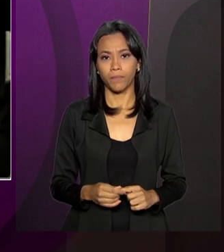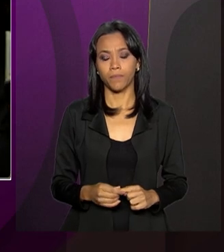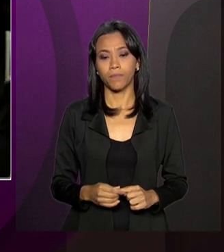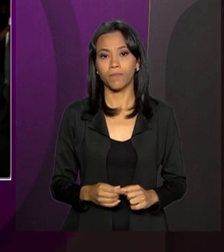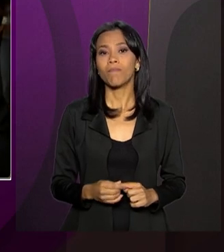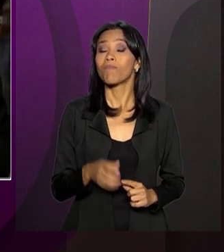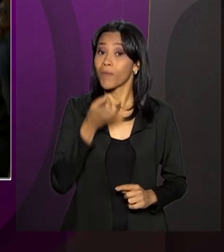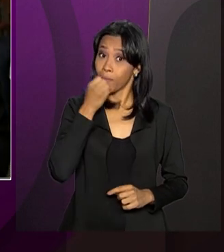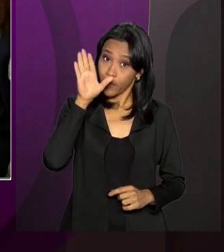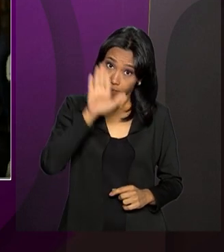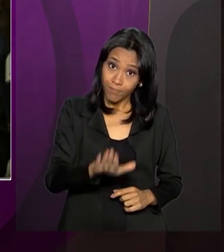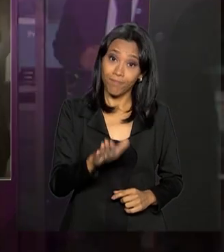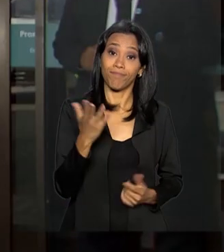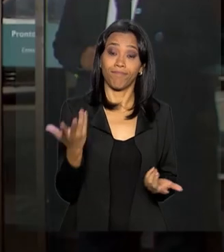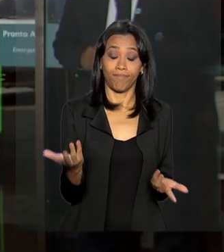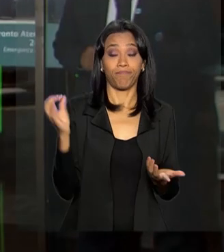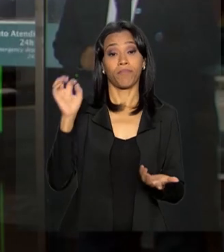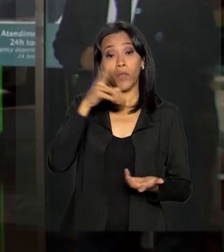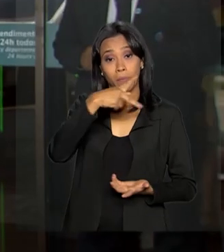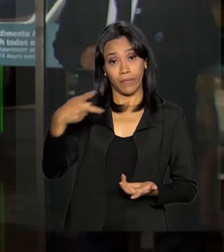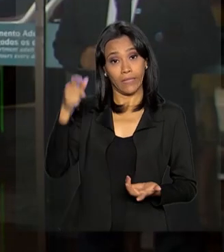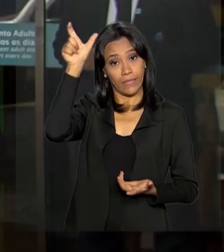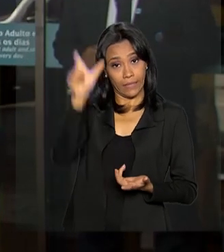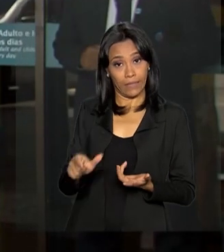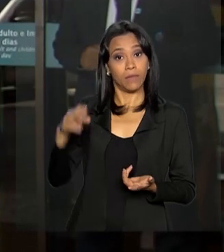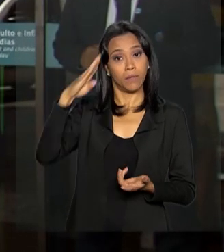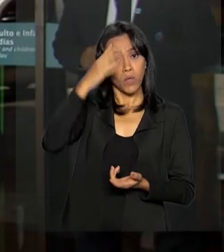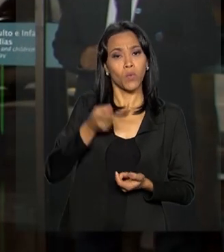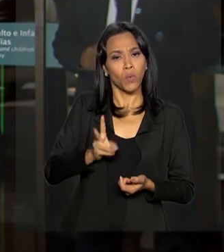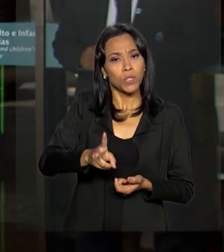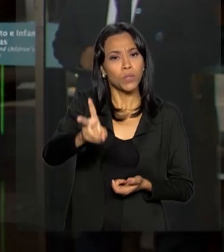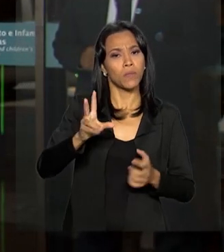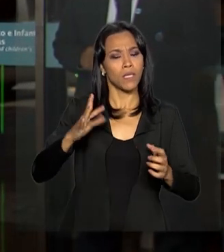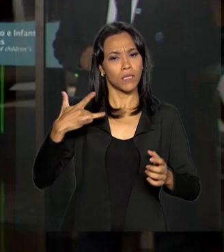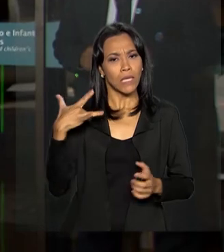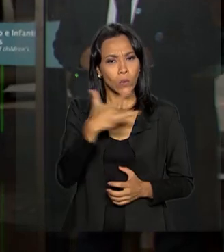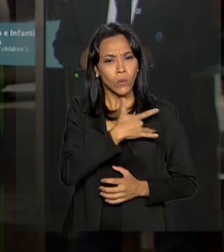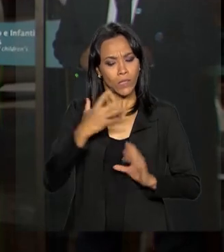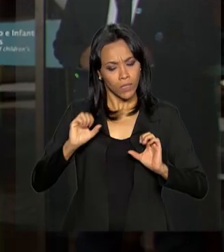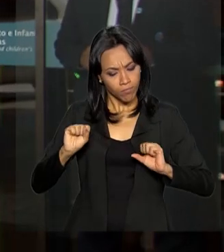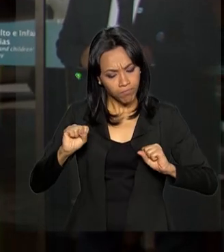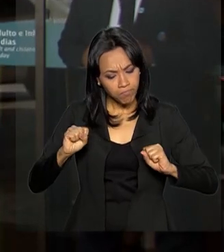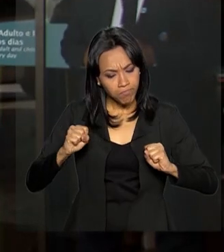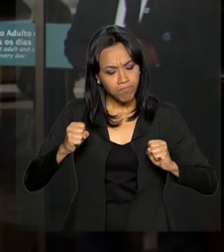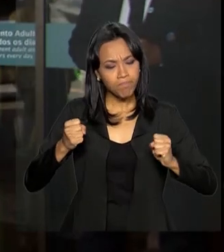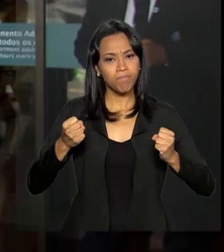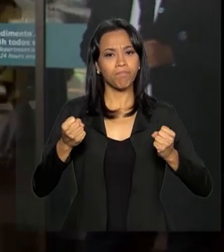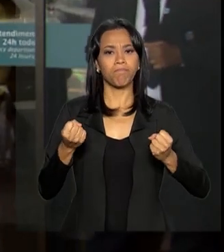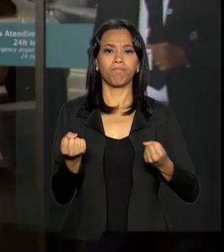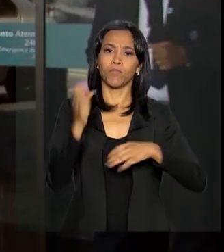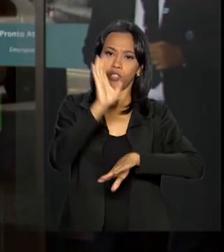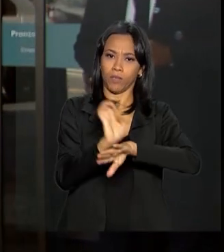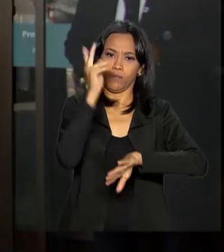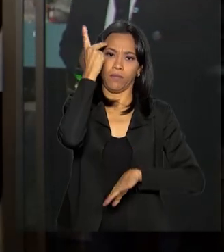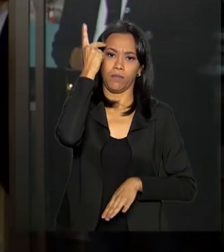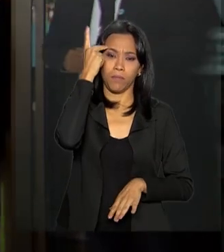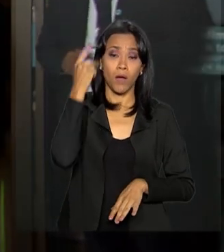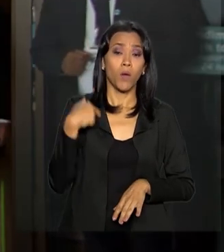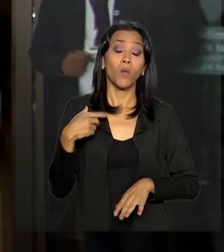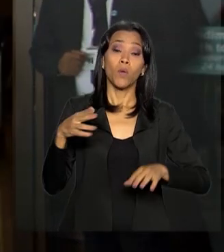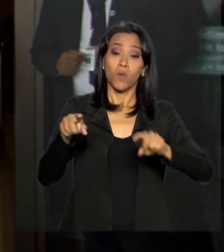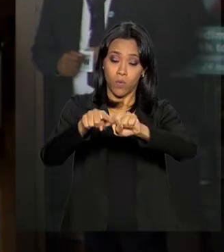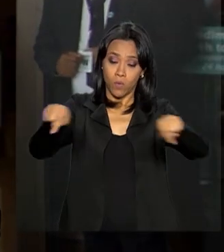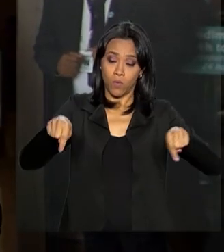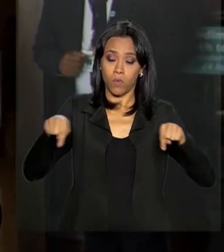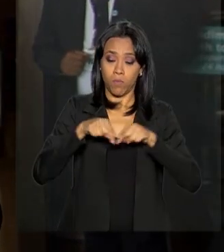Boa tarde, Luciano. O presidente Jair Bolsonaro segue se recuperando aqui no Hospital Albert Einstein, na zona sul da capital paulista, em um quarto privativo